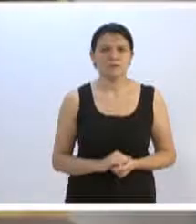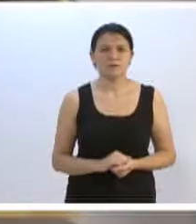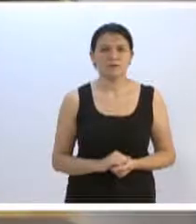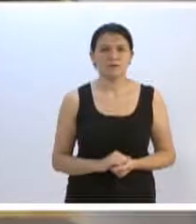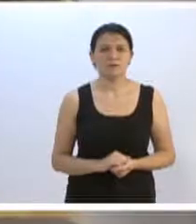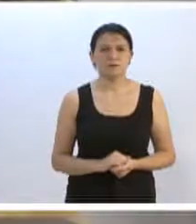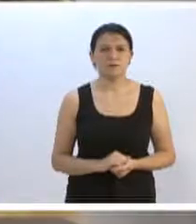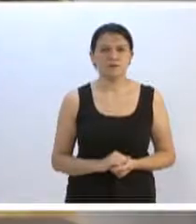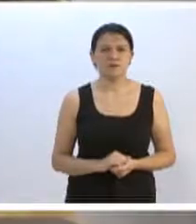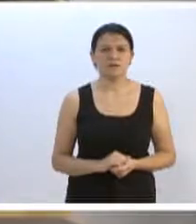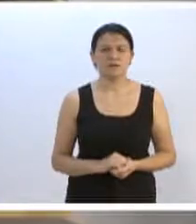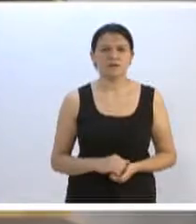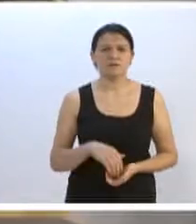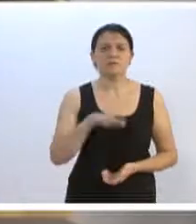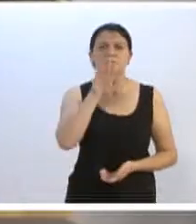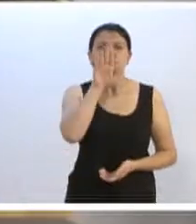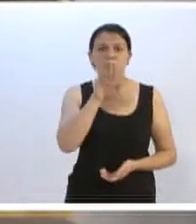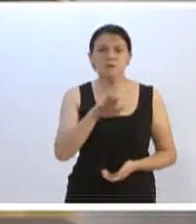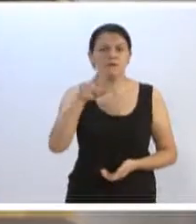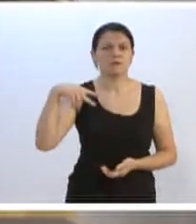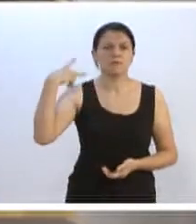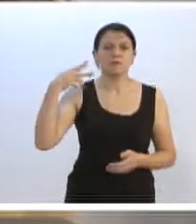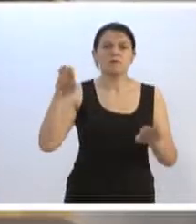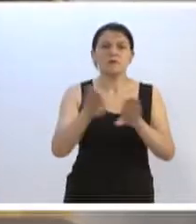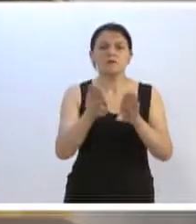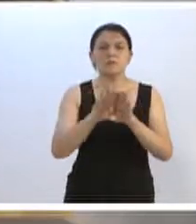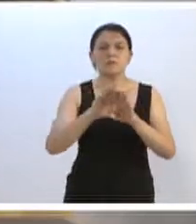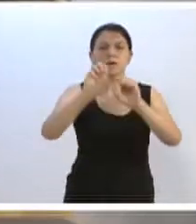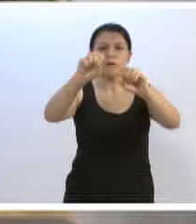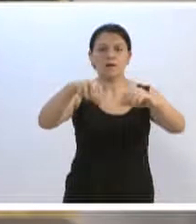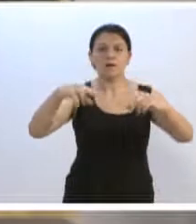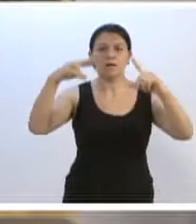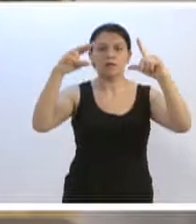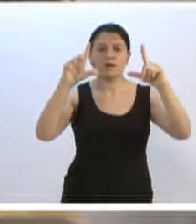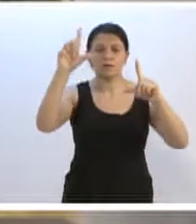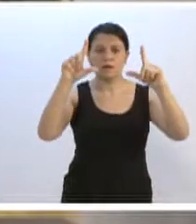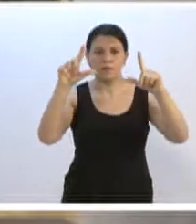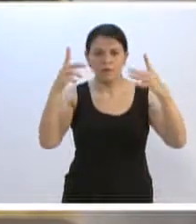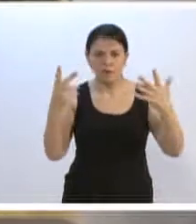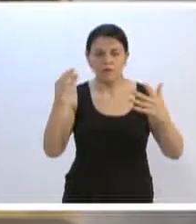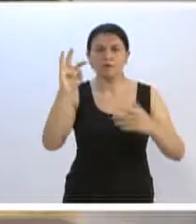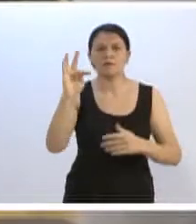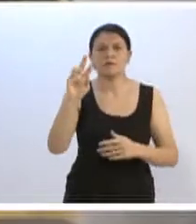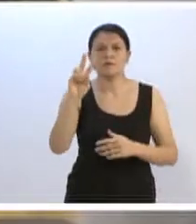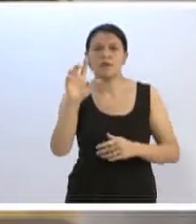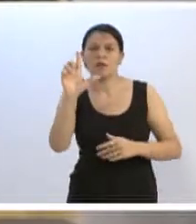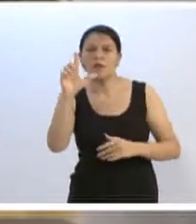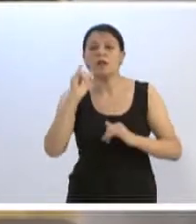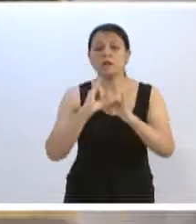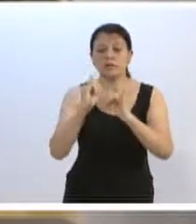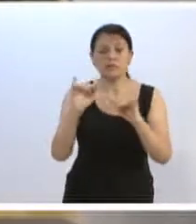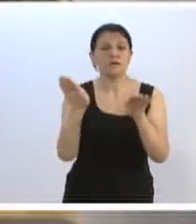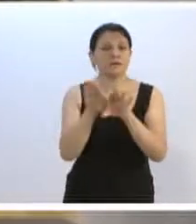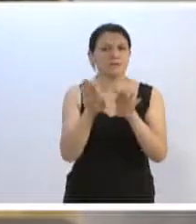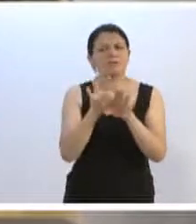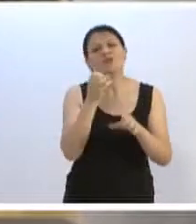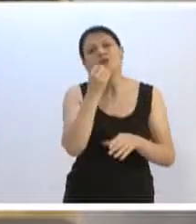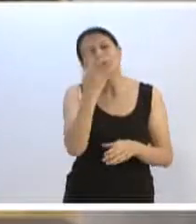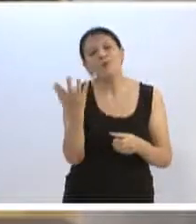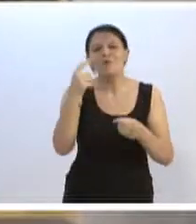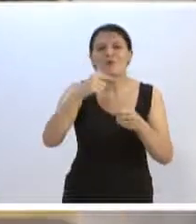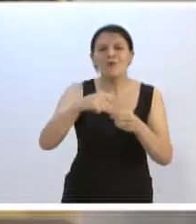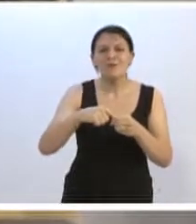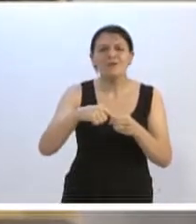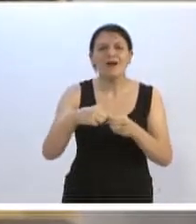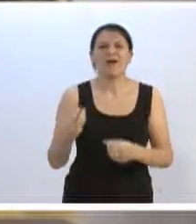Boa tarde, colegas vereadores, a quem nos acompanha aqui no plenário desta casa, através da TVL, internet, que bom voltar ao vivo